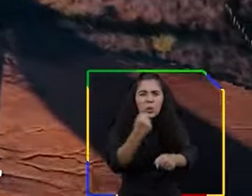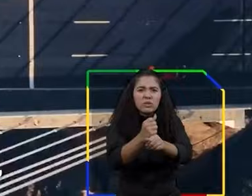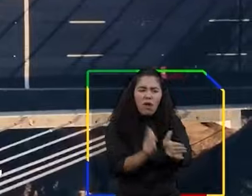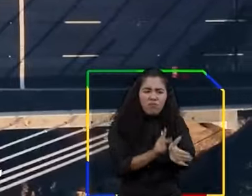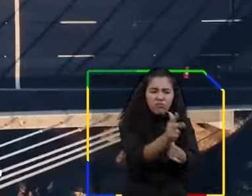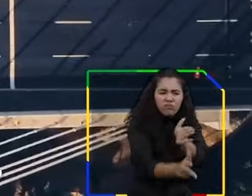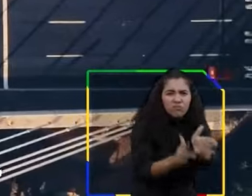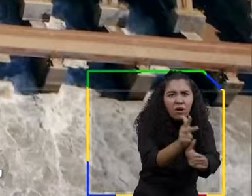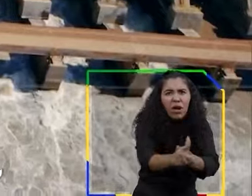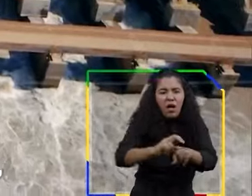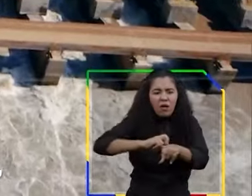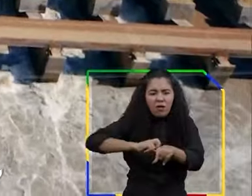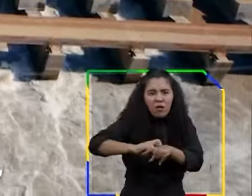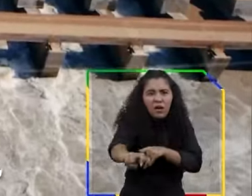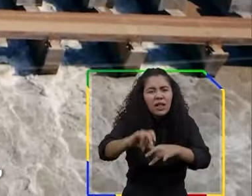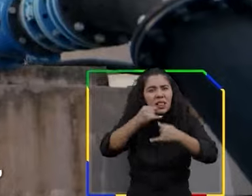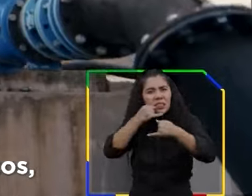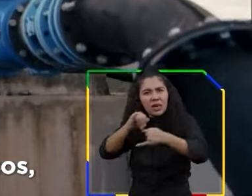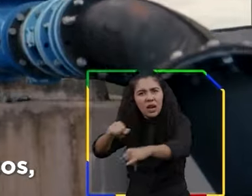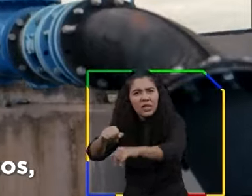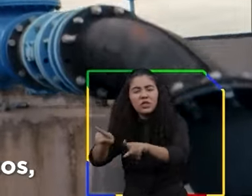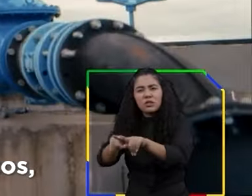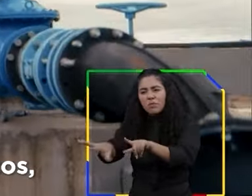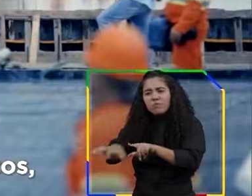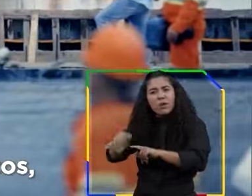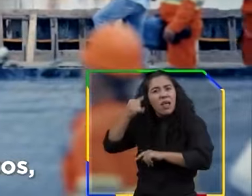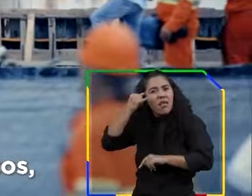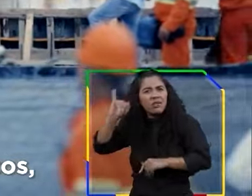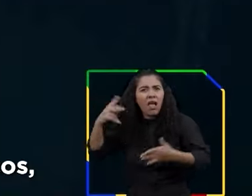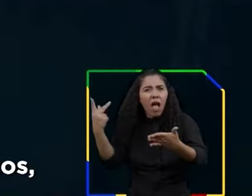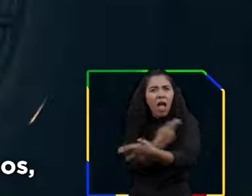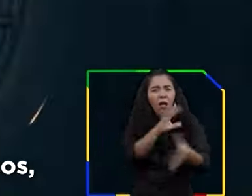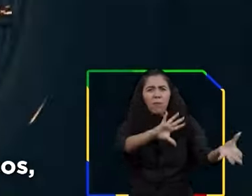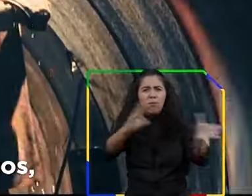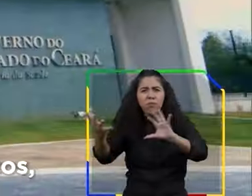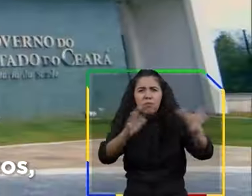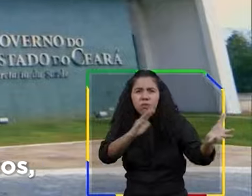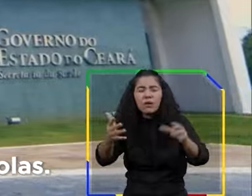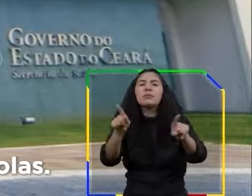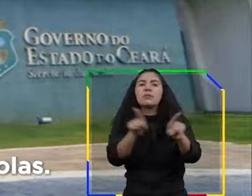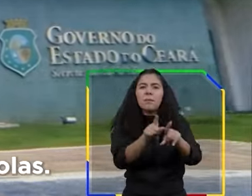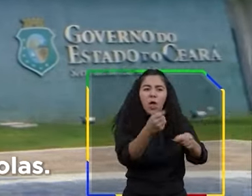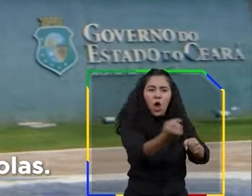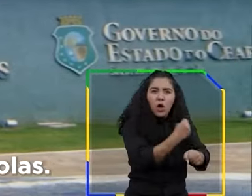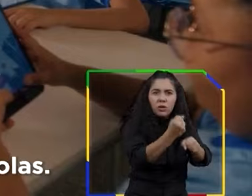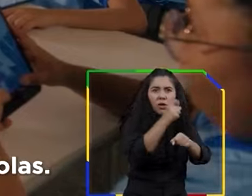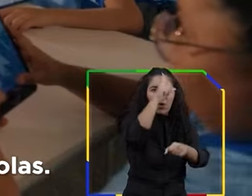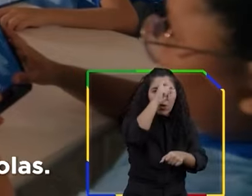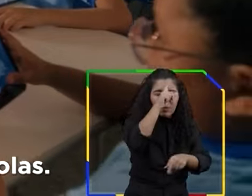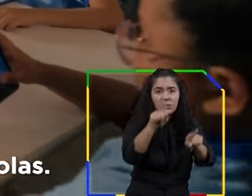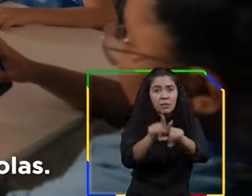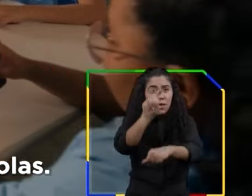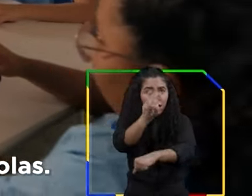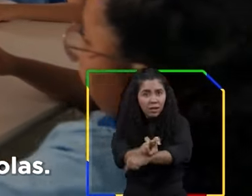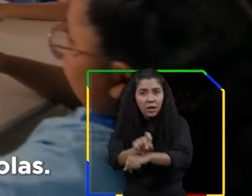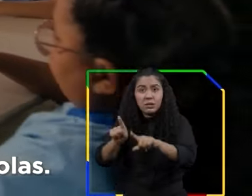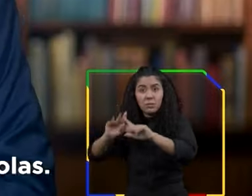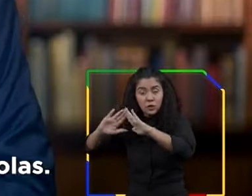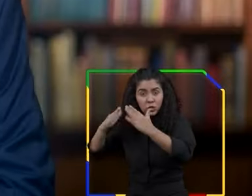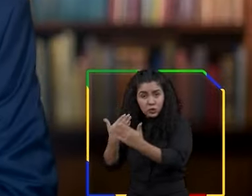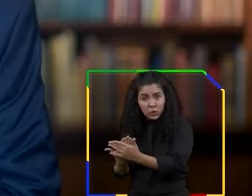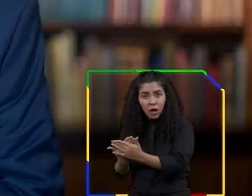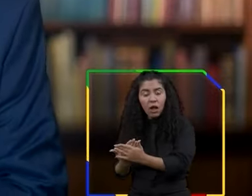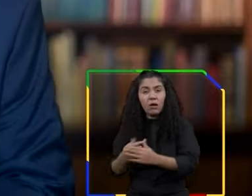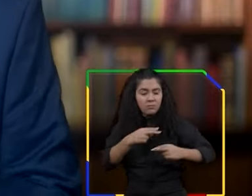ferrovias, rodovias, energia, drenagem e previsão de riscos, mais policlínicas, creches e escolas.